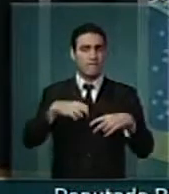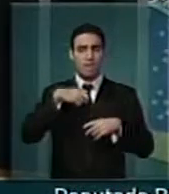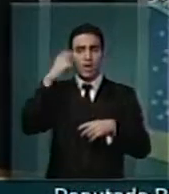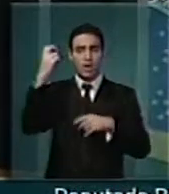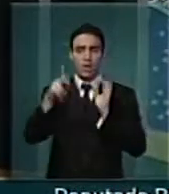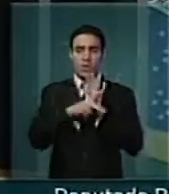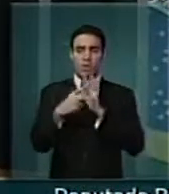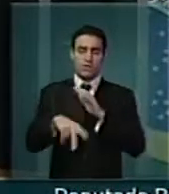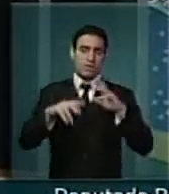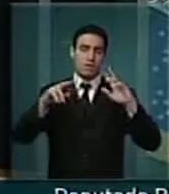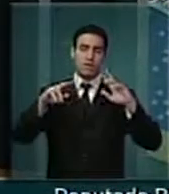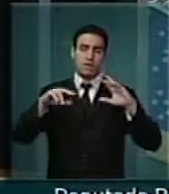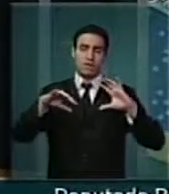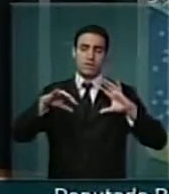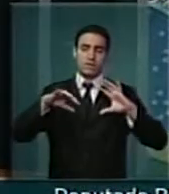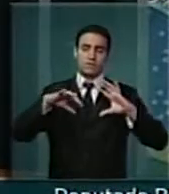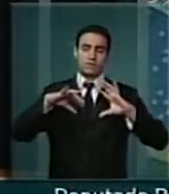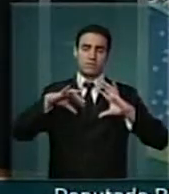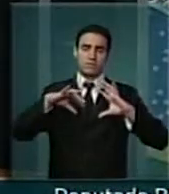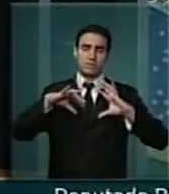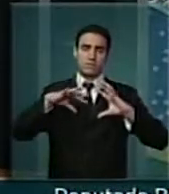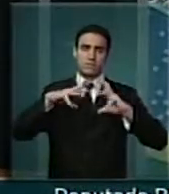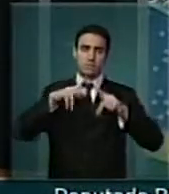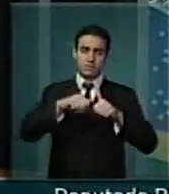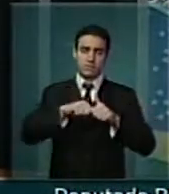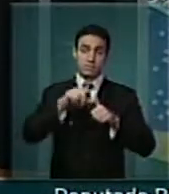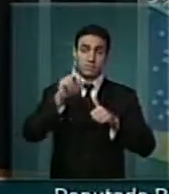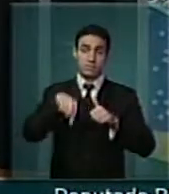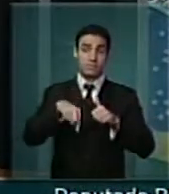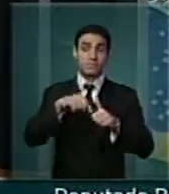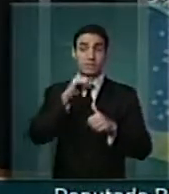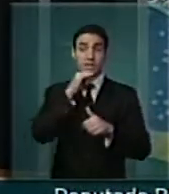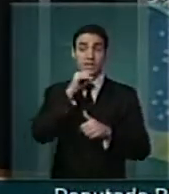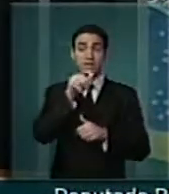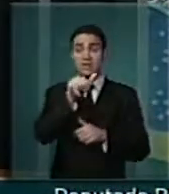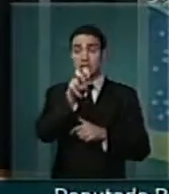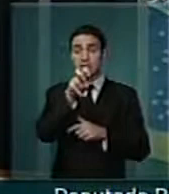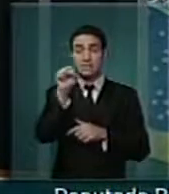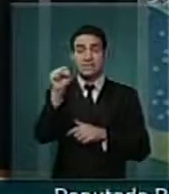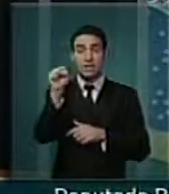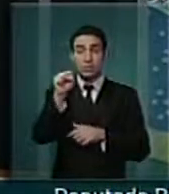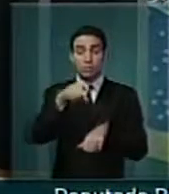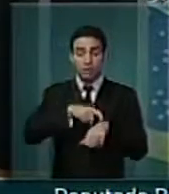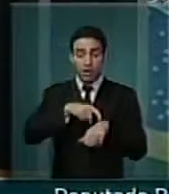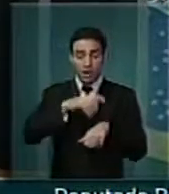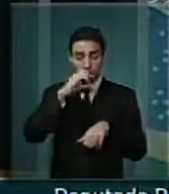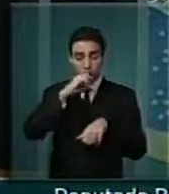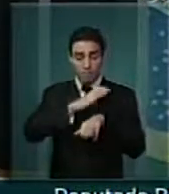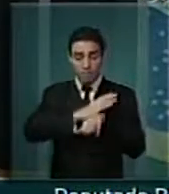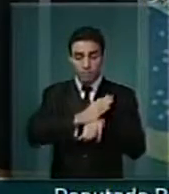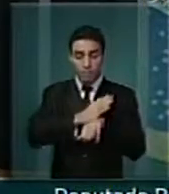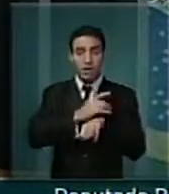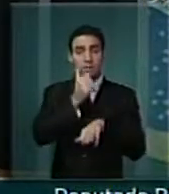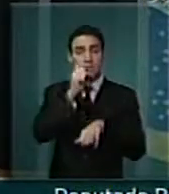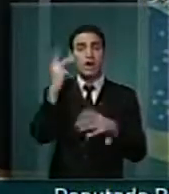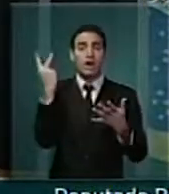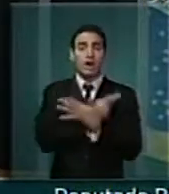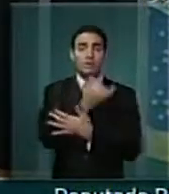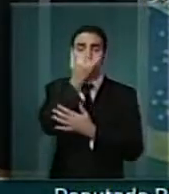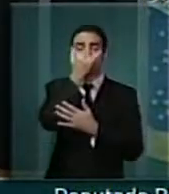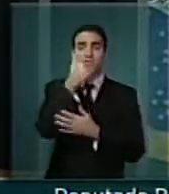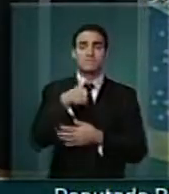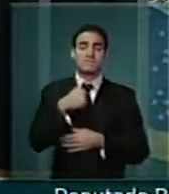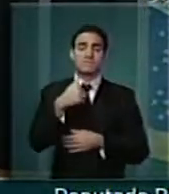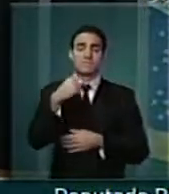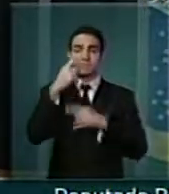Os dados são ainda alarmantes, são chocantes. A cada 15 segundos, uma mulher sofre algum tipo de violência,